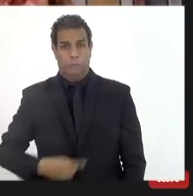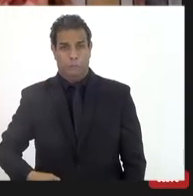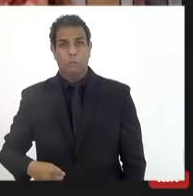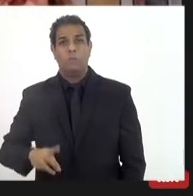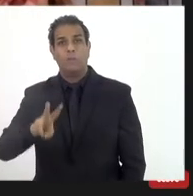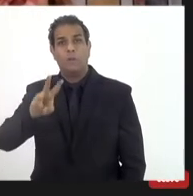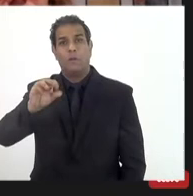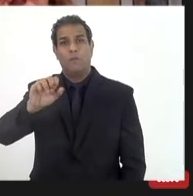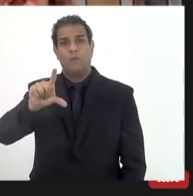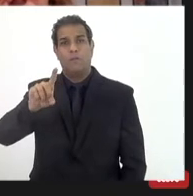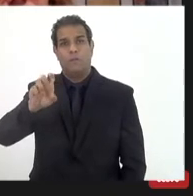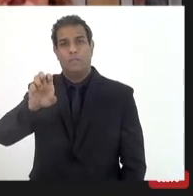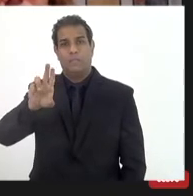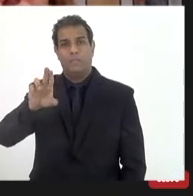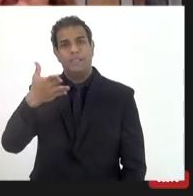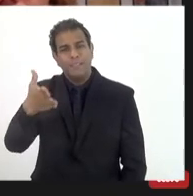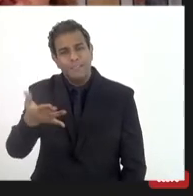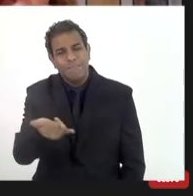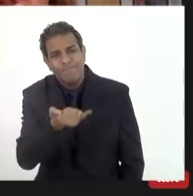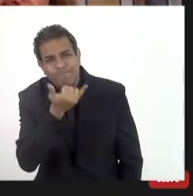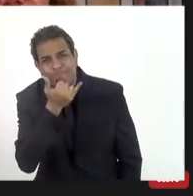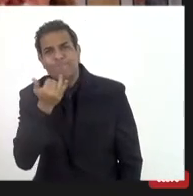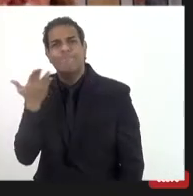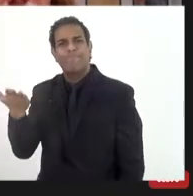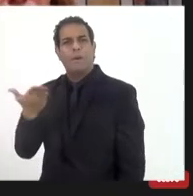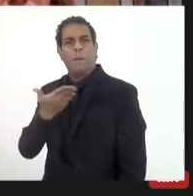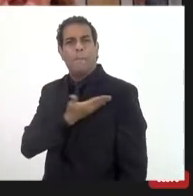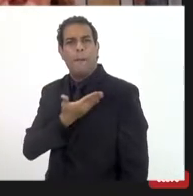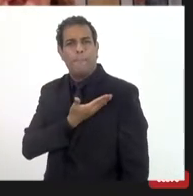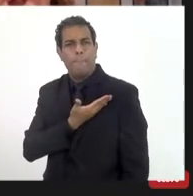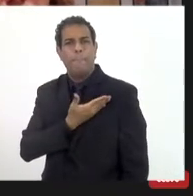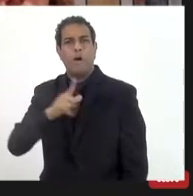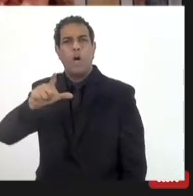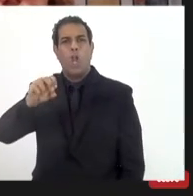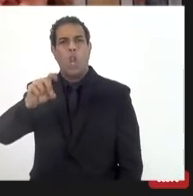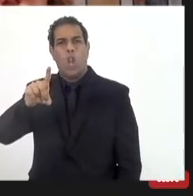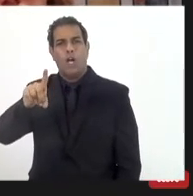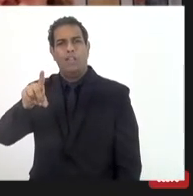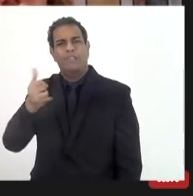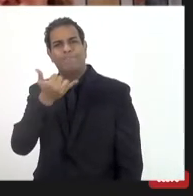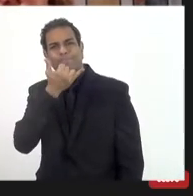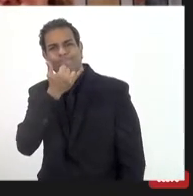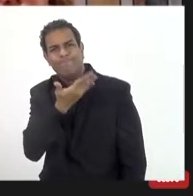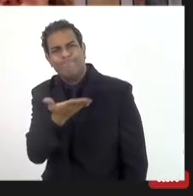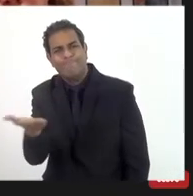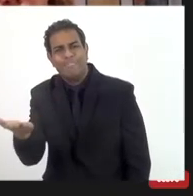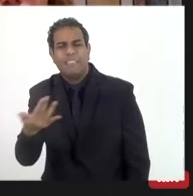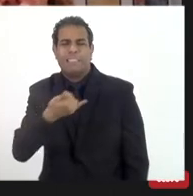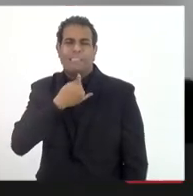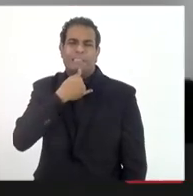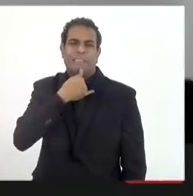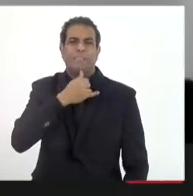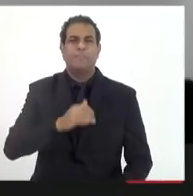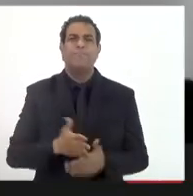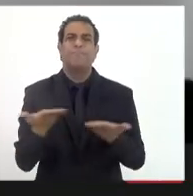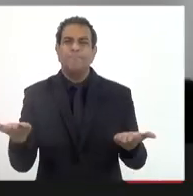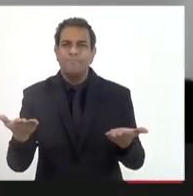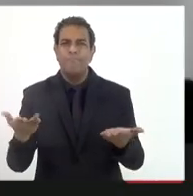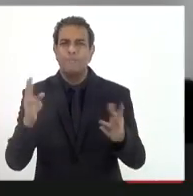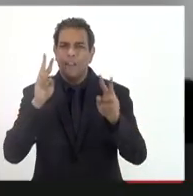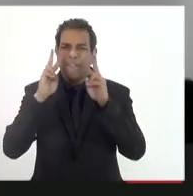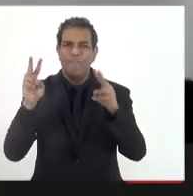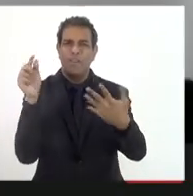Leu, André, notícia triste aí do nosso amigo Lodi, né? Vou falar com ele depois. Pessoal, eu queria fazer algumas